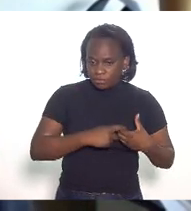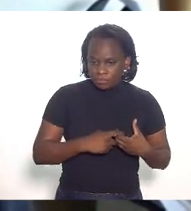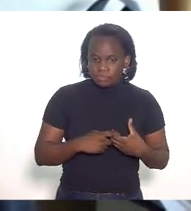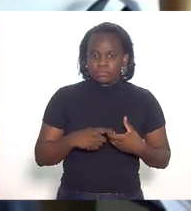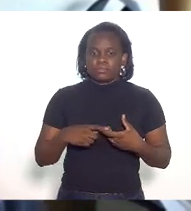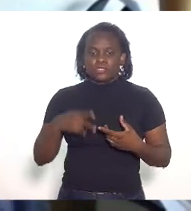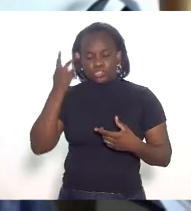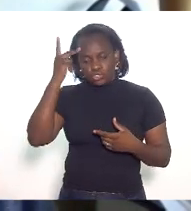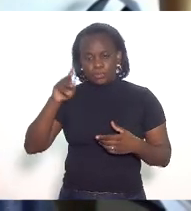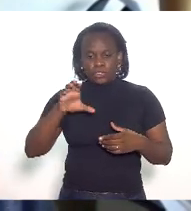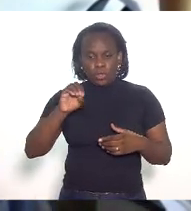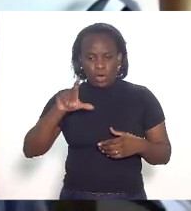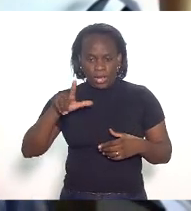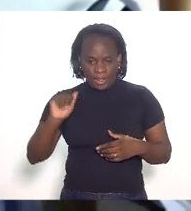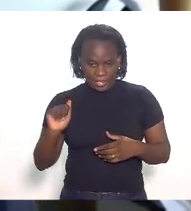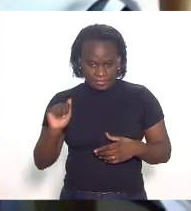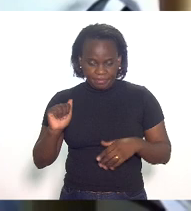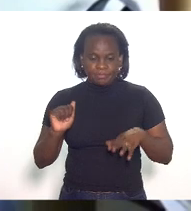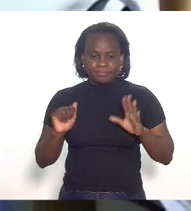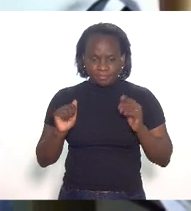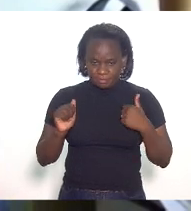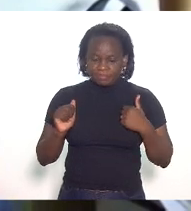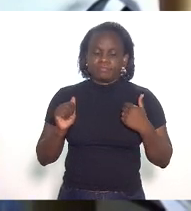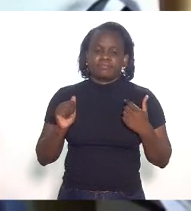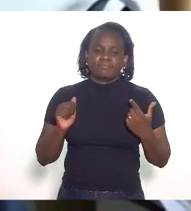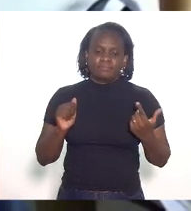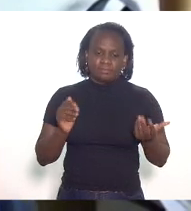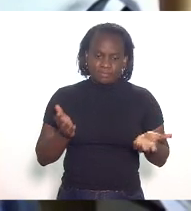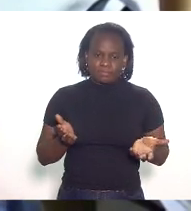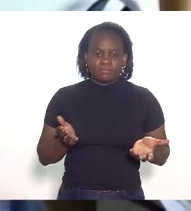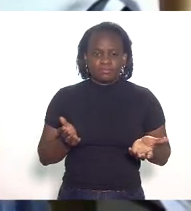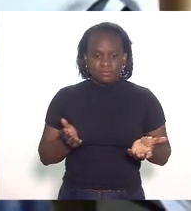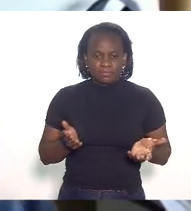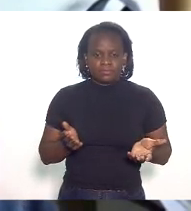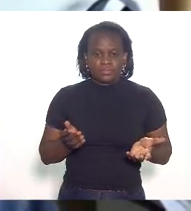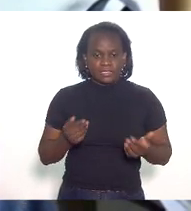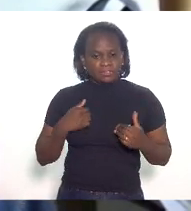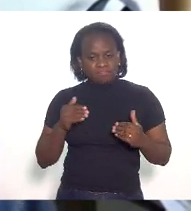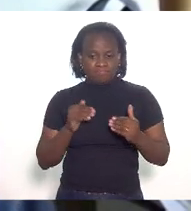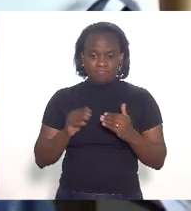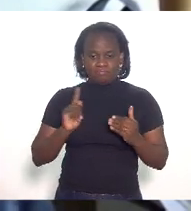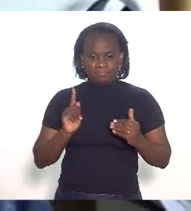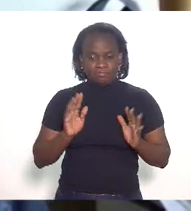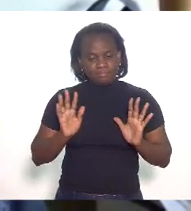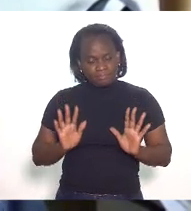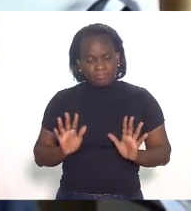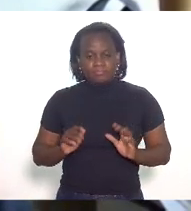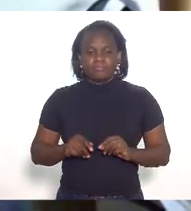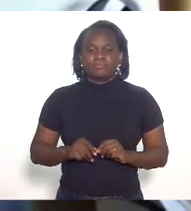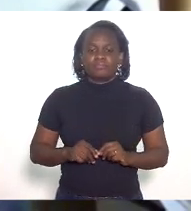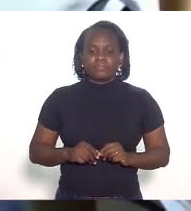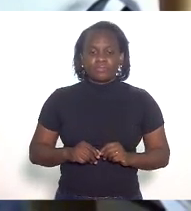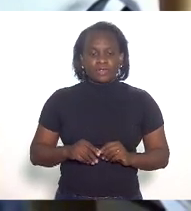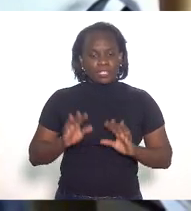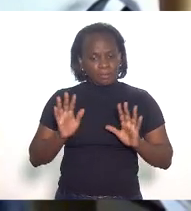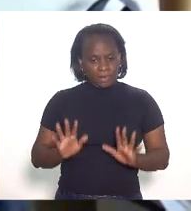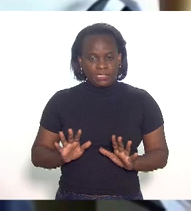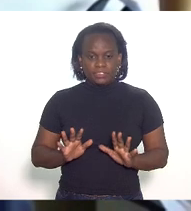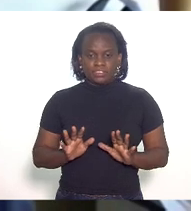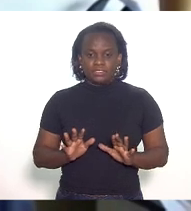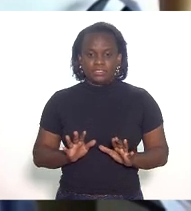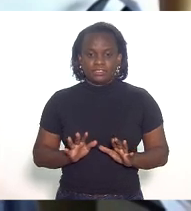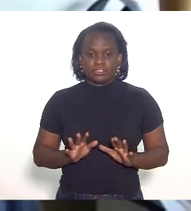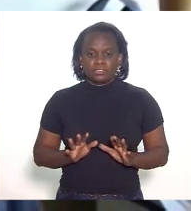a cola eu até tenho minhas discordâncias mas não é